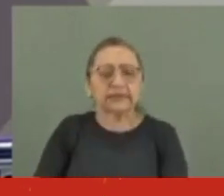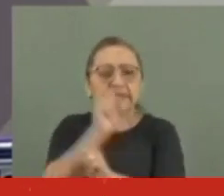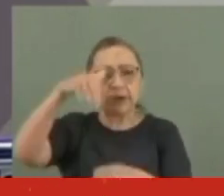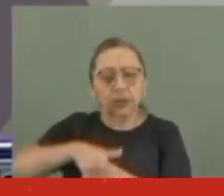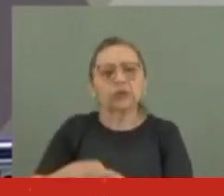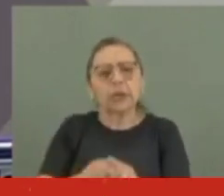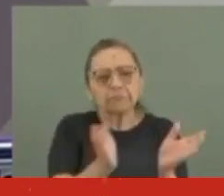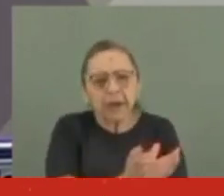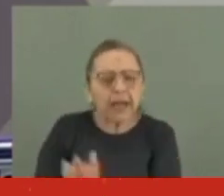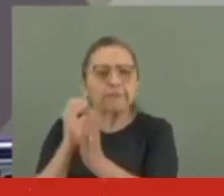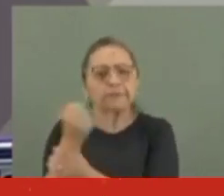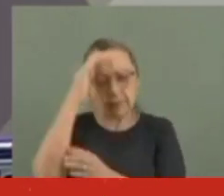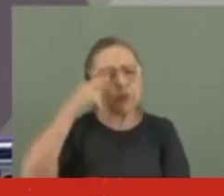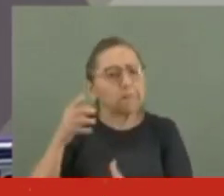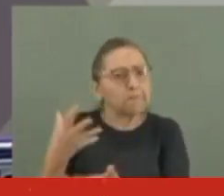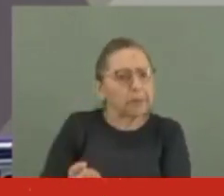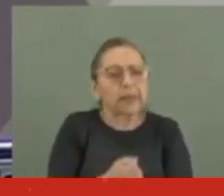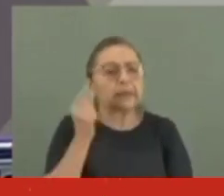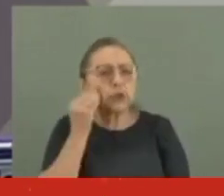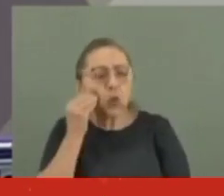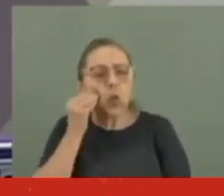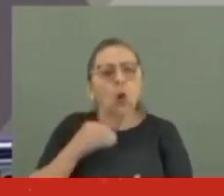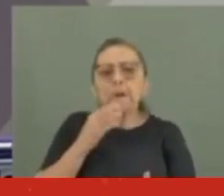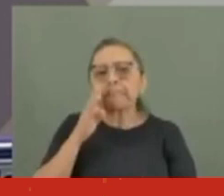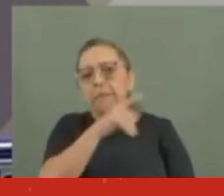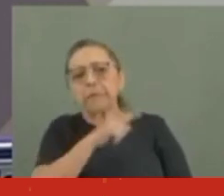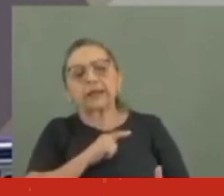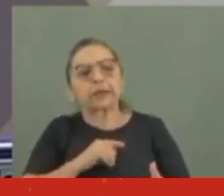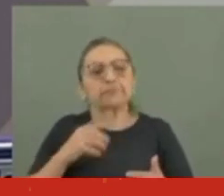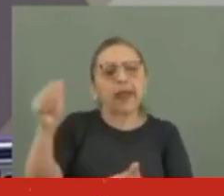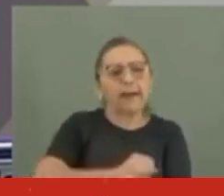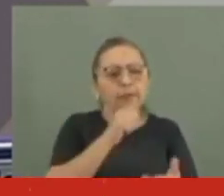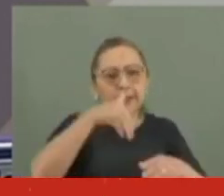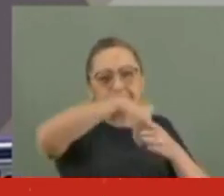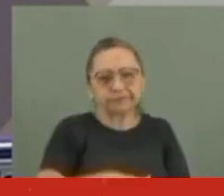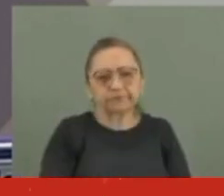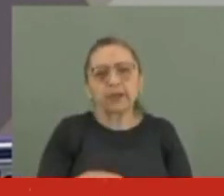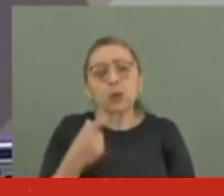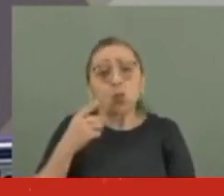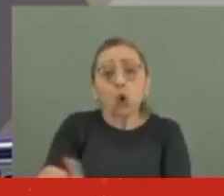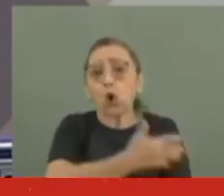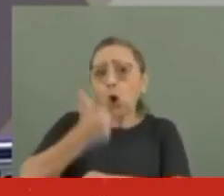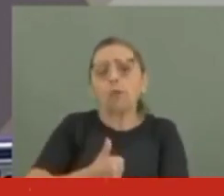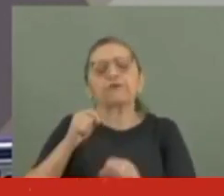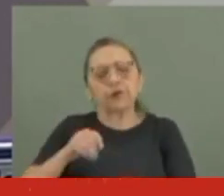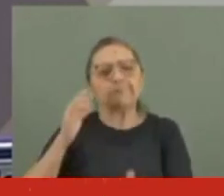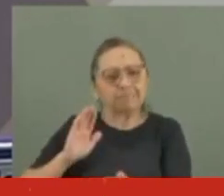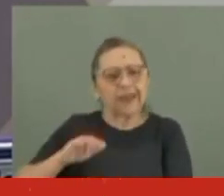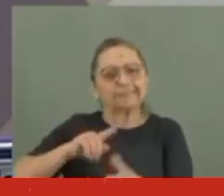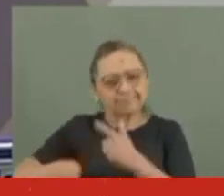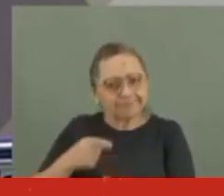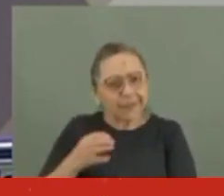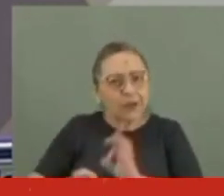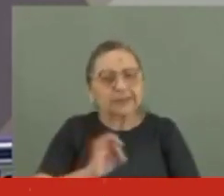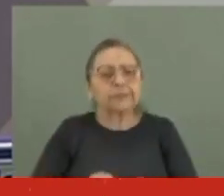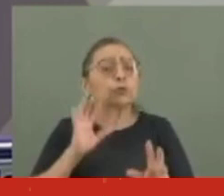Forças de segurança foram cooptadas, tentou-se corromper, obstruir e anular as eleições. Um golpe de Estado foi ensaiado e,